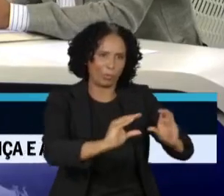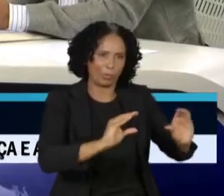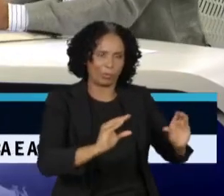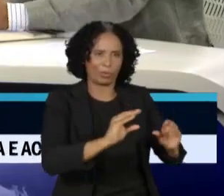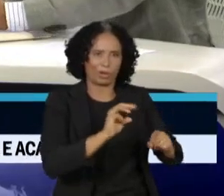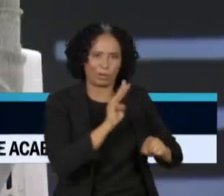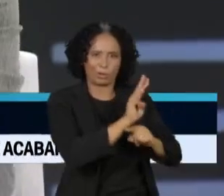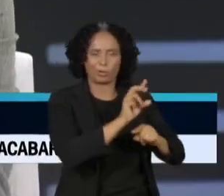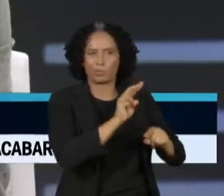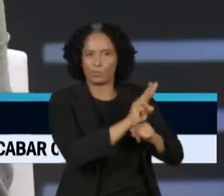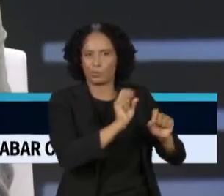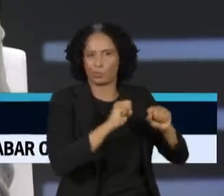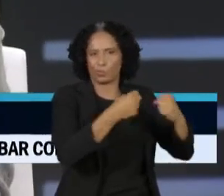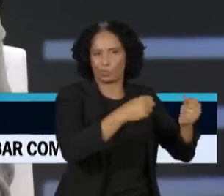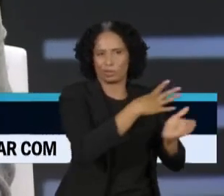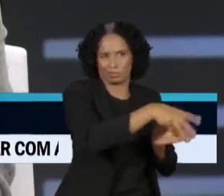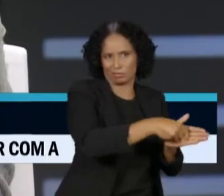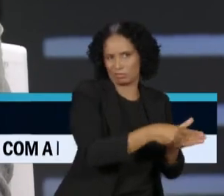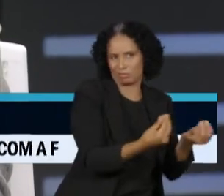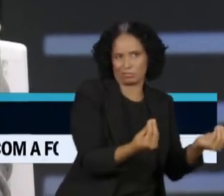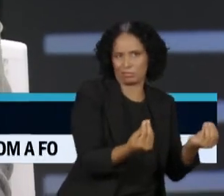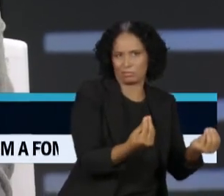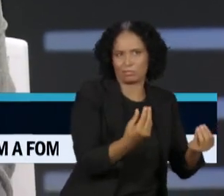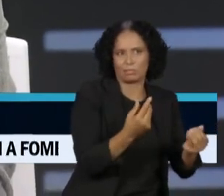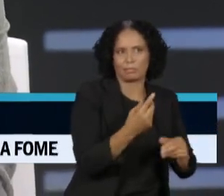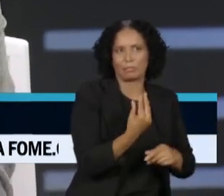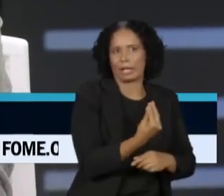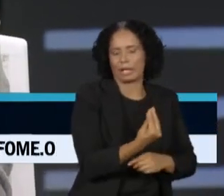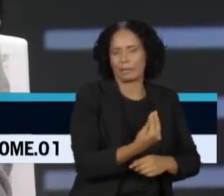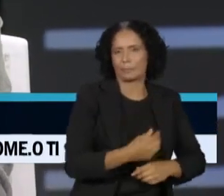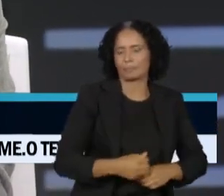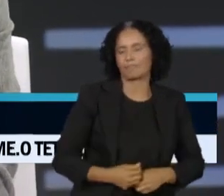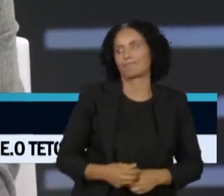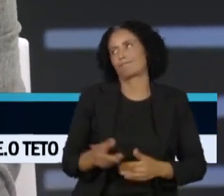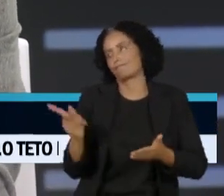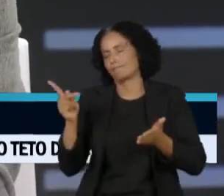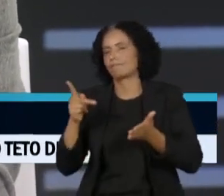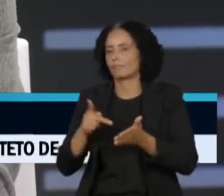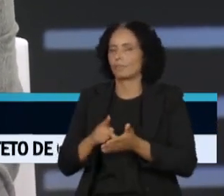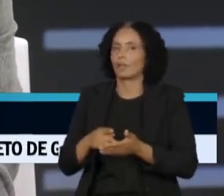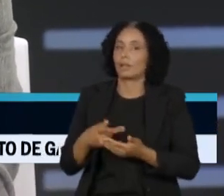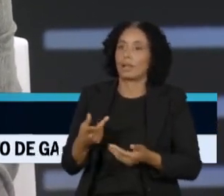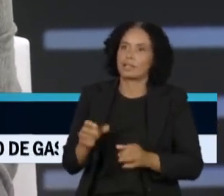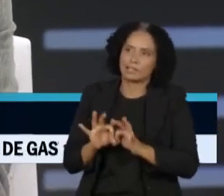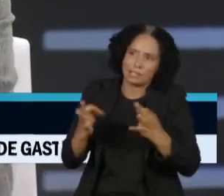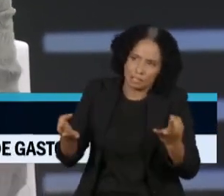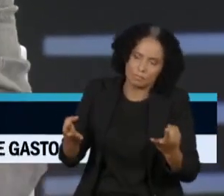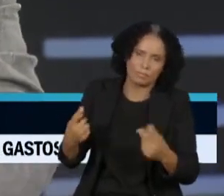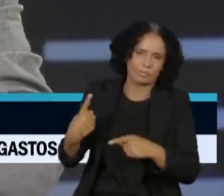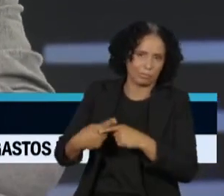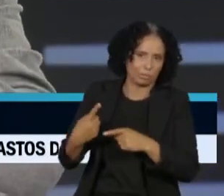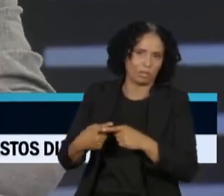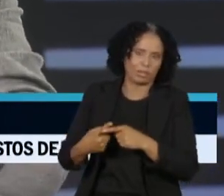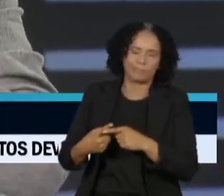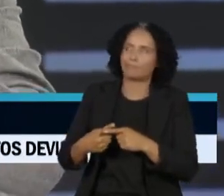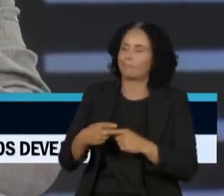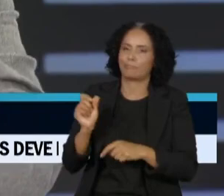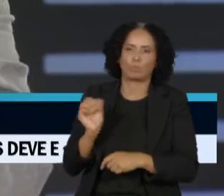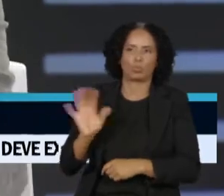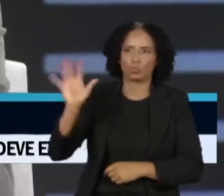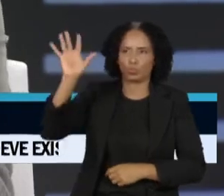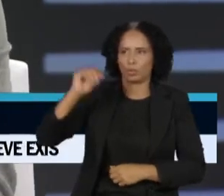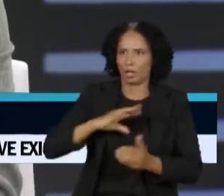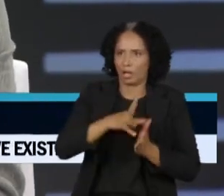a Amazônia? Olha, uma razão simples, Andresa, porque é muito caro, é dificílimo preservar